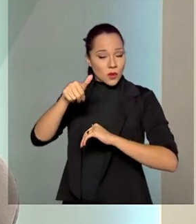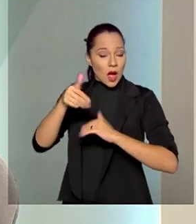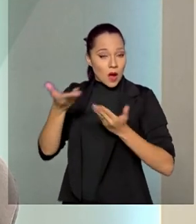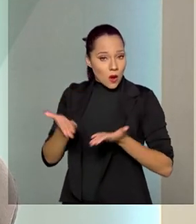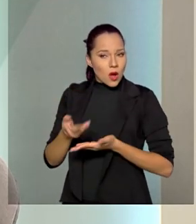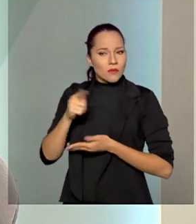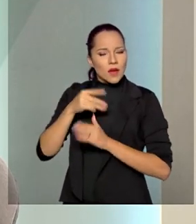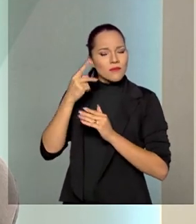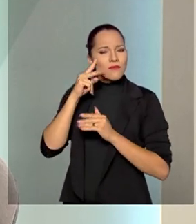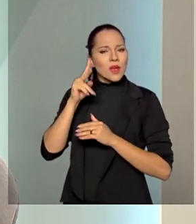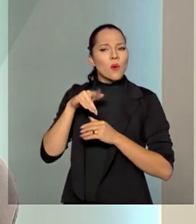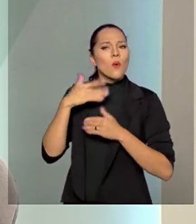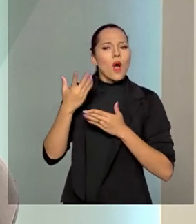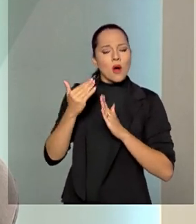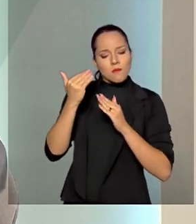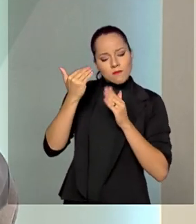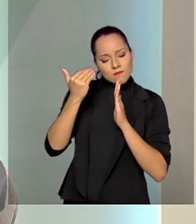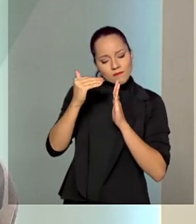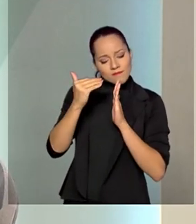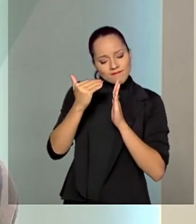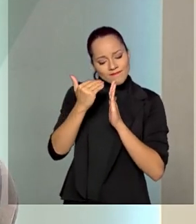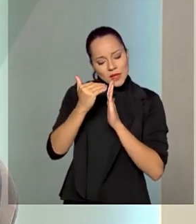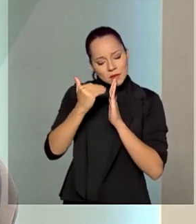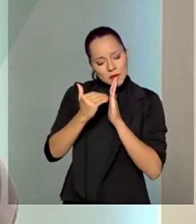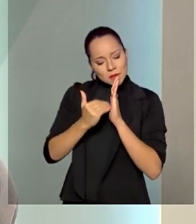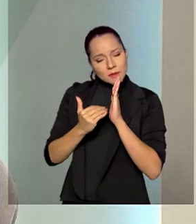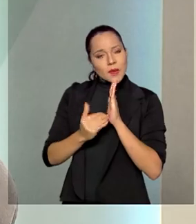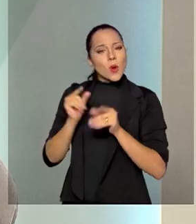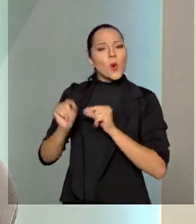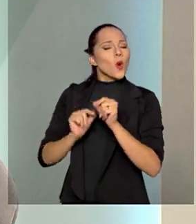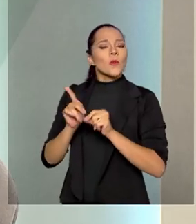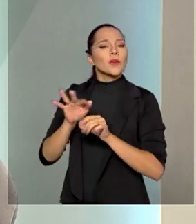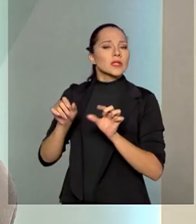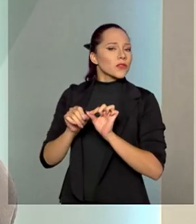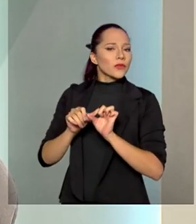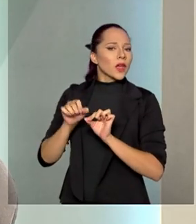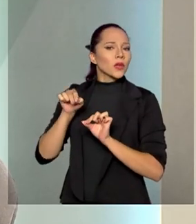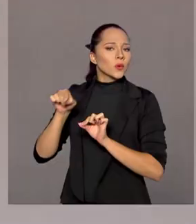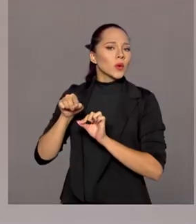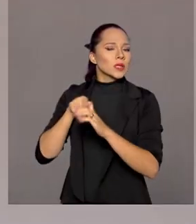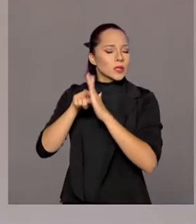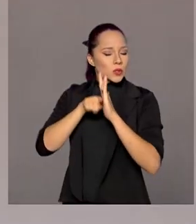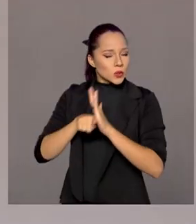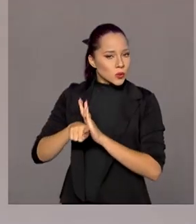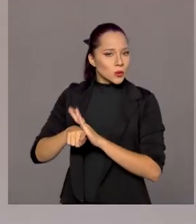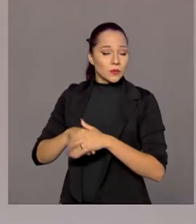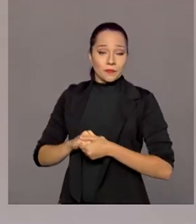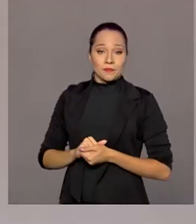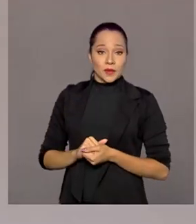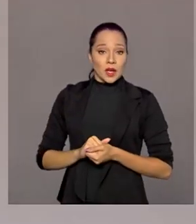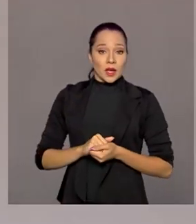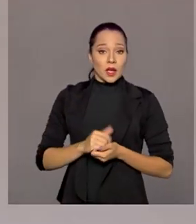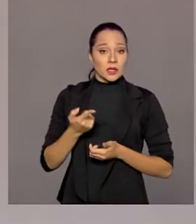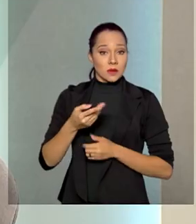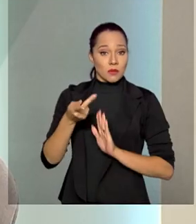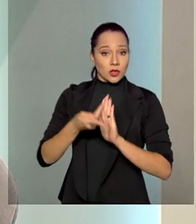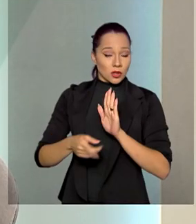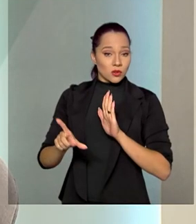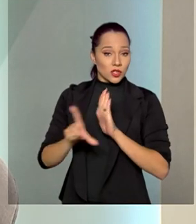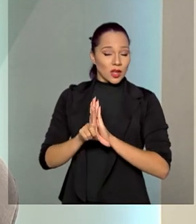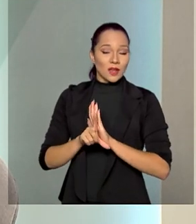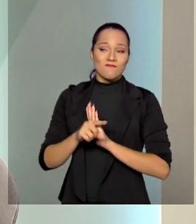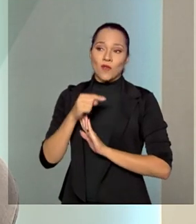os parâmetros de como será feita essa capitalização. E a tramitação de um projeto de lei não